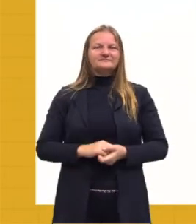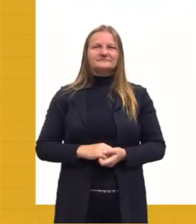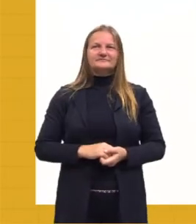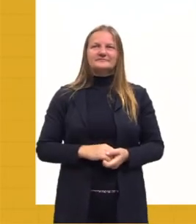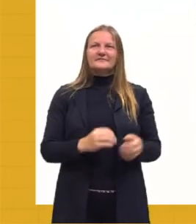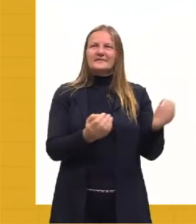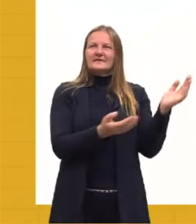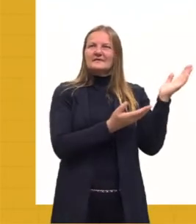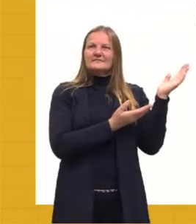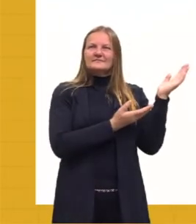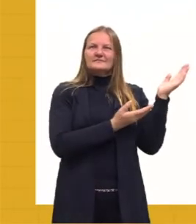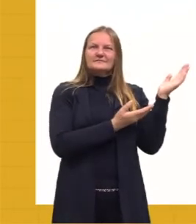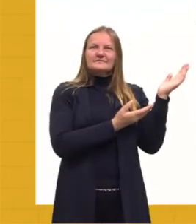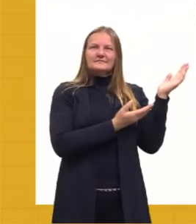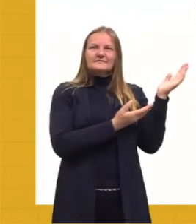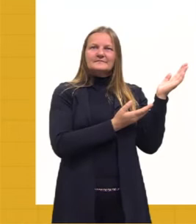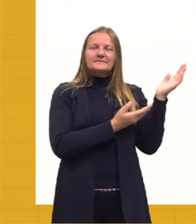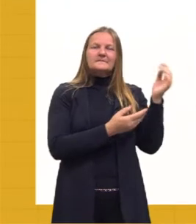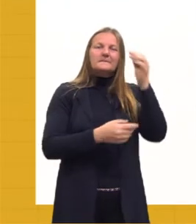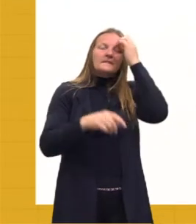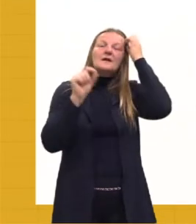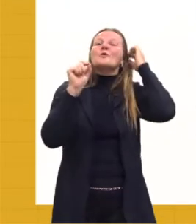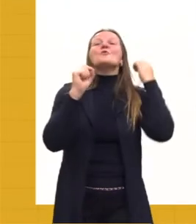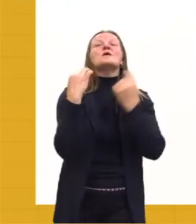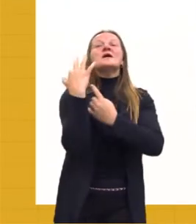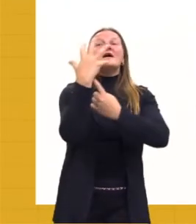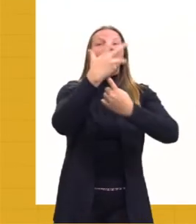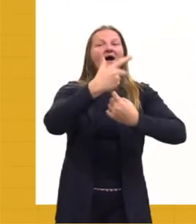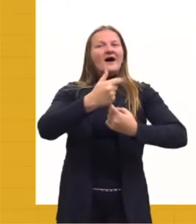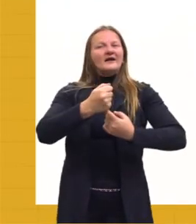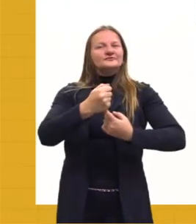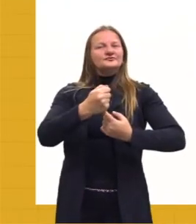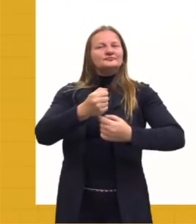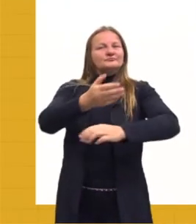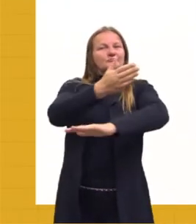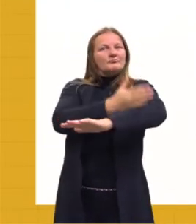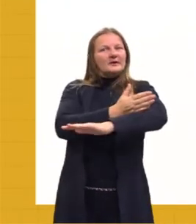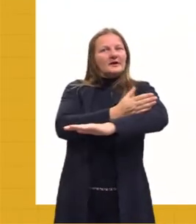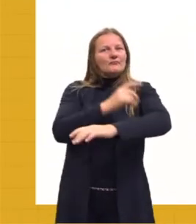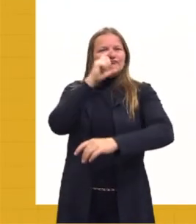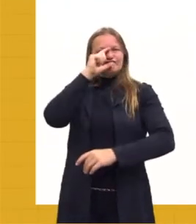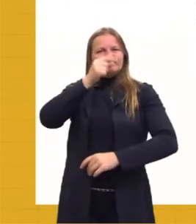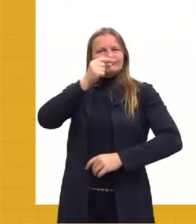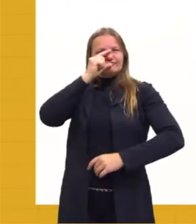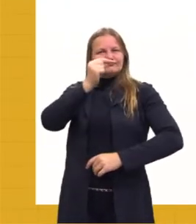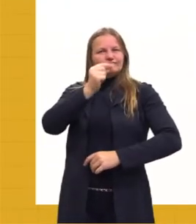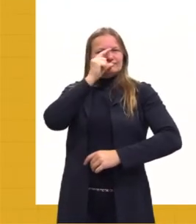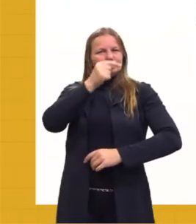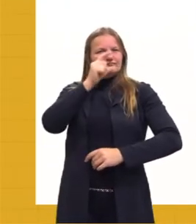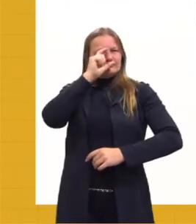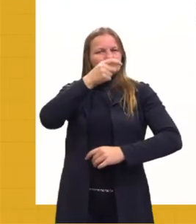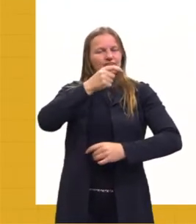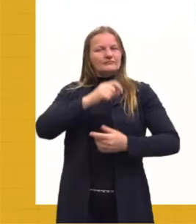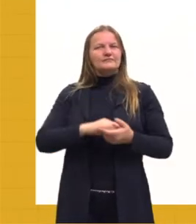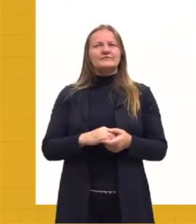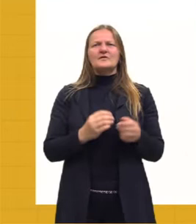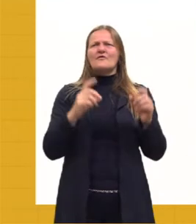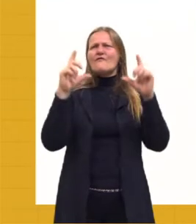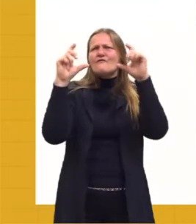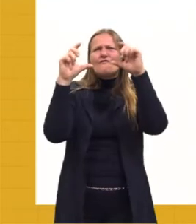E aí, vamos lá, então, o que é a arte pré-colombiana? A gente já começa com esse slide aqui cheio de cores,